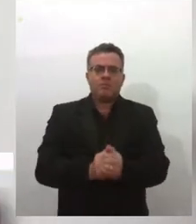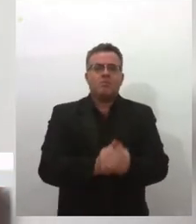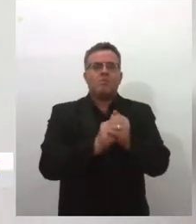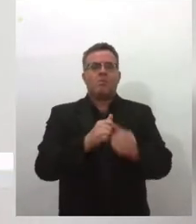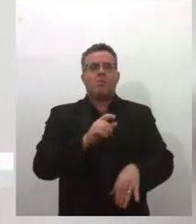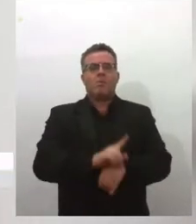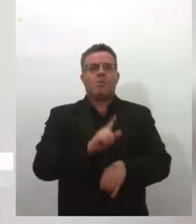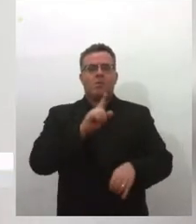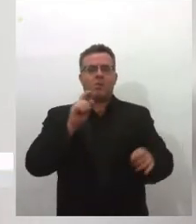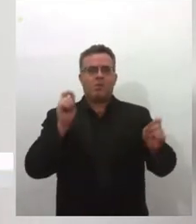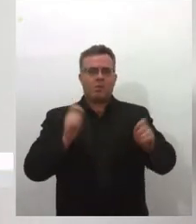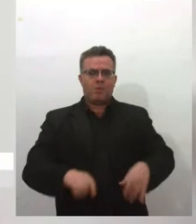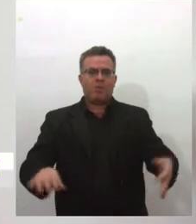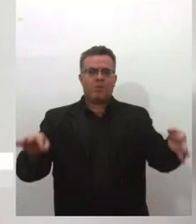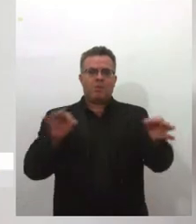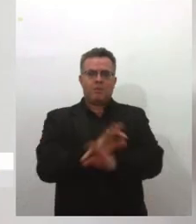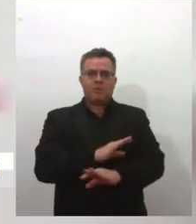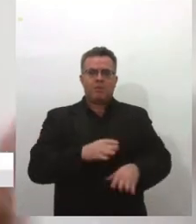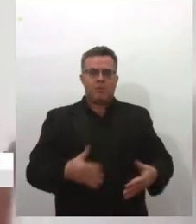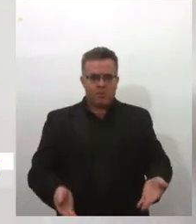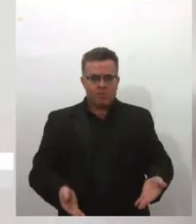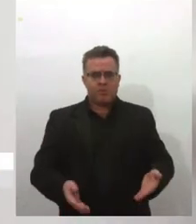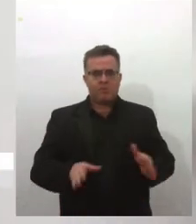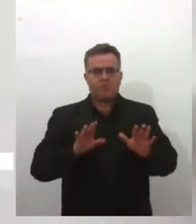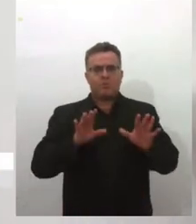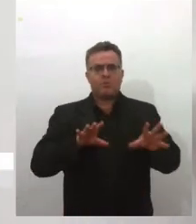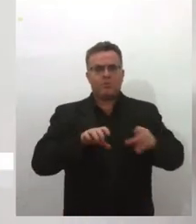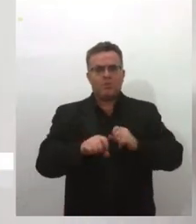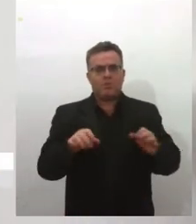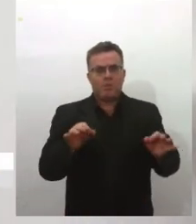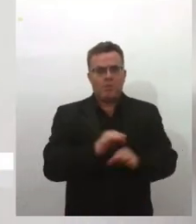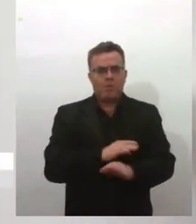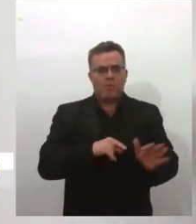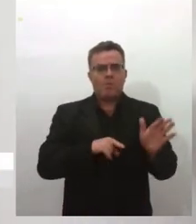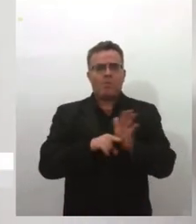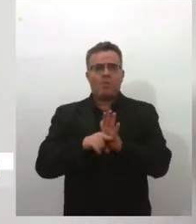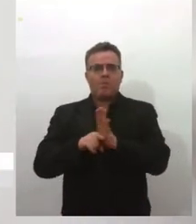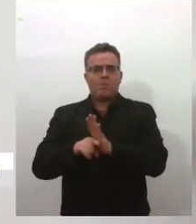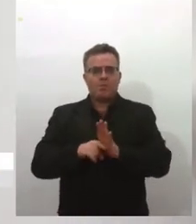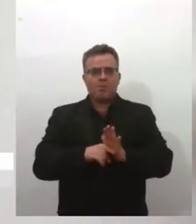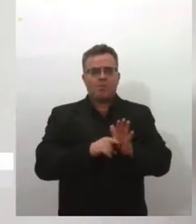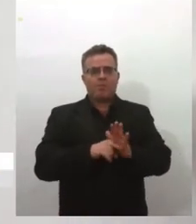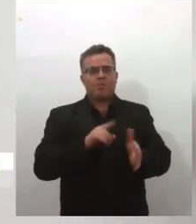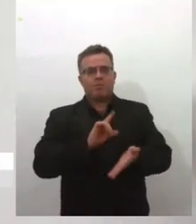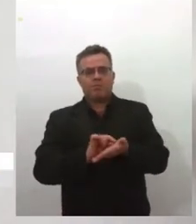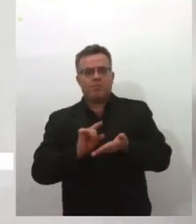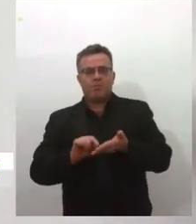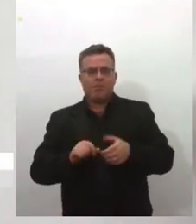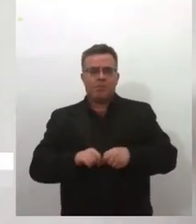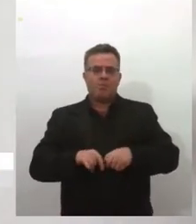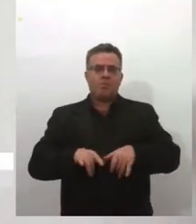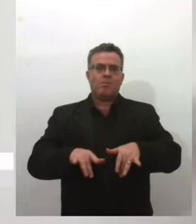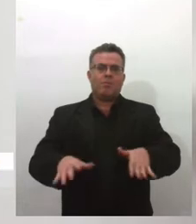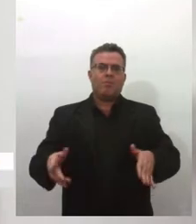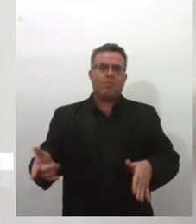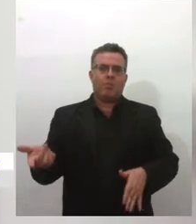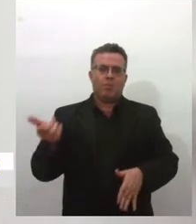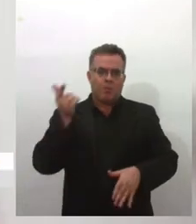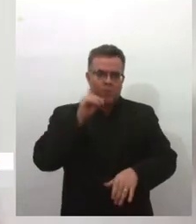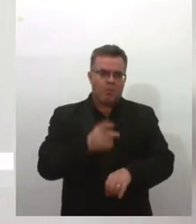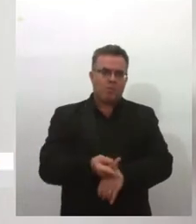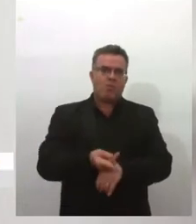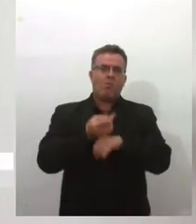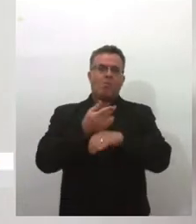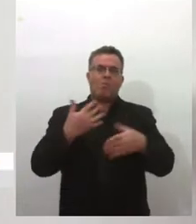fez com que eu concluísse o curso, eu fiz várias iniciações científicas, então, quatro, publiquei artigo, tudo isso, ganhei prêmio também durante a graduação,